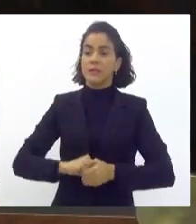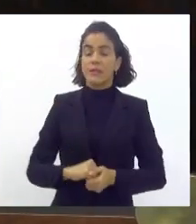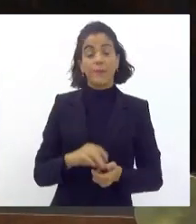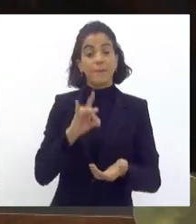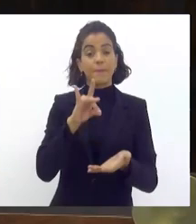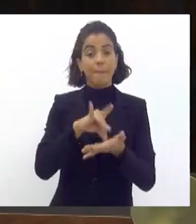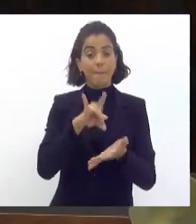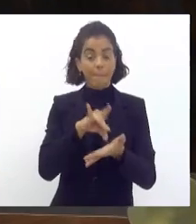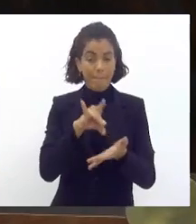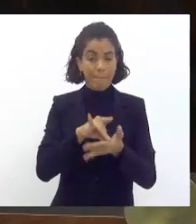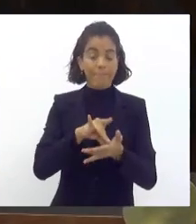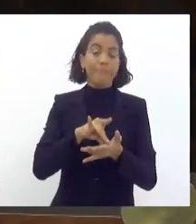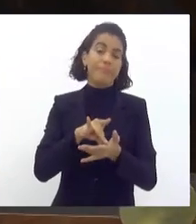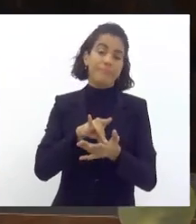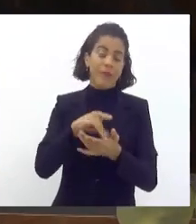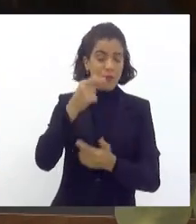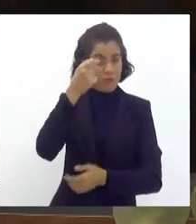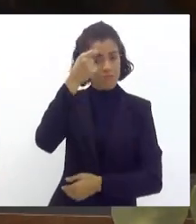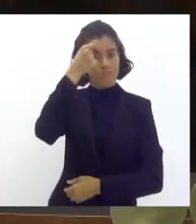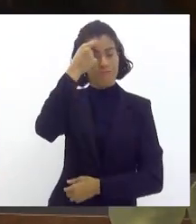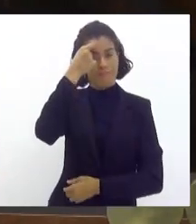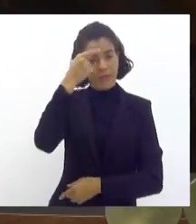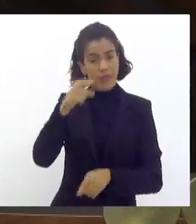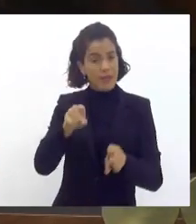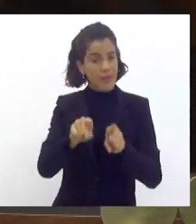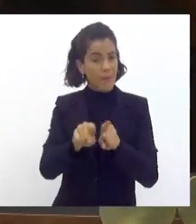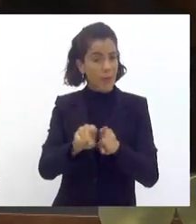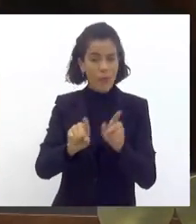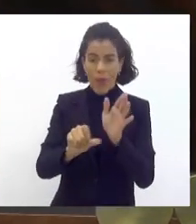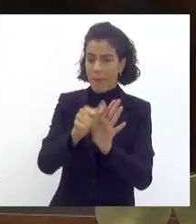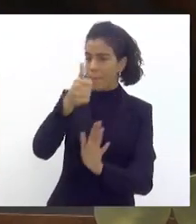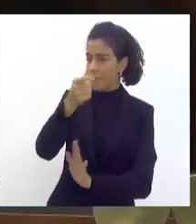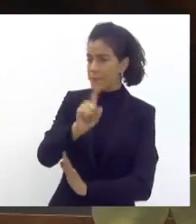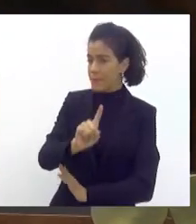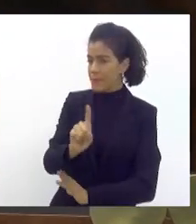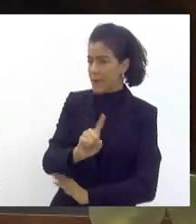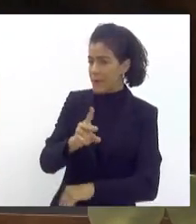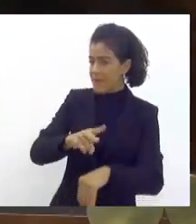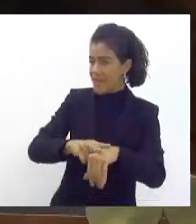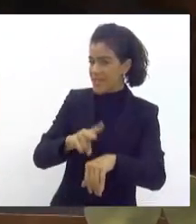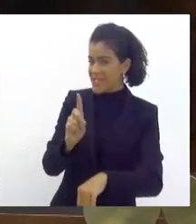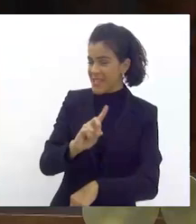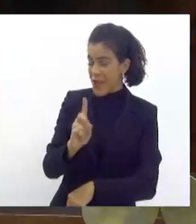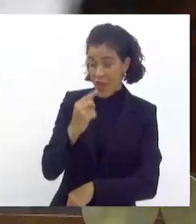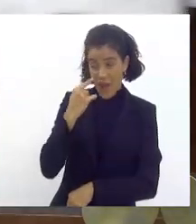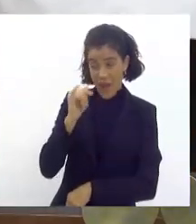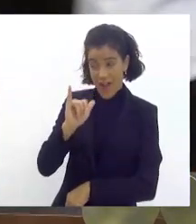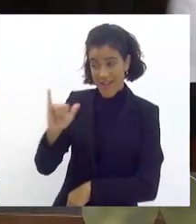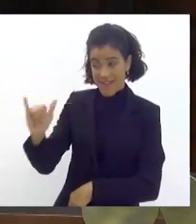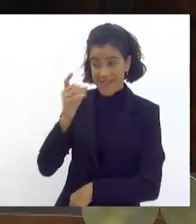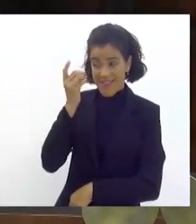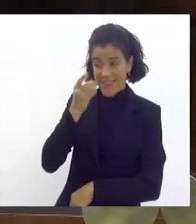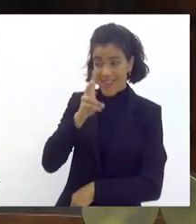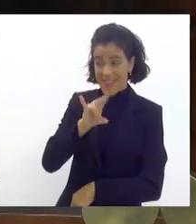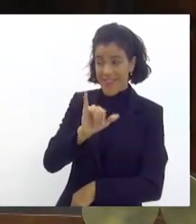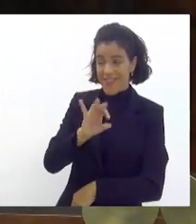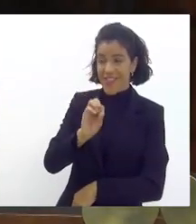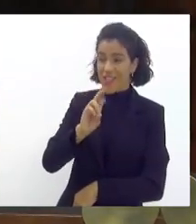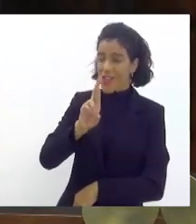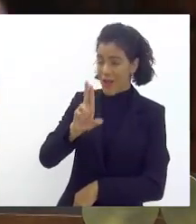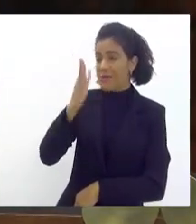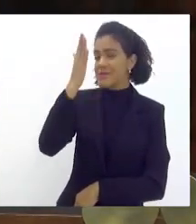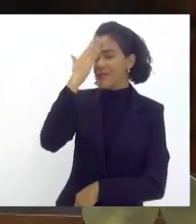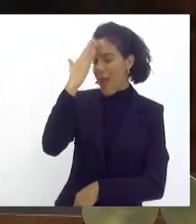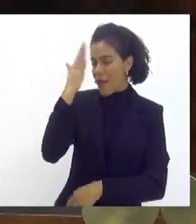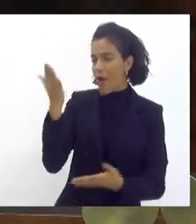de fato, tenho a mais absoluta convicção que também não será a primeira. Então, gente já sabe, deputado Vitor Júnior, que agora a gente tem que fazer no plenário,